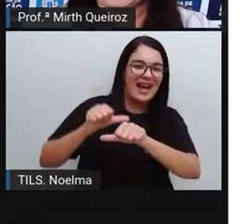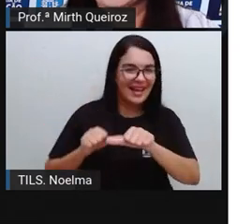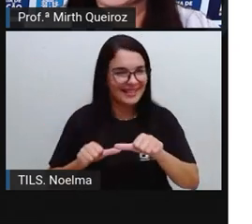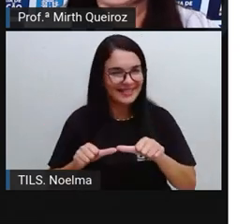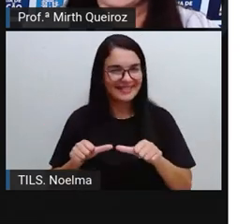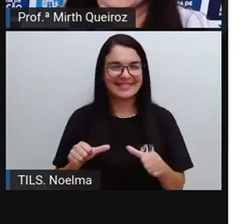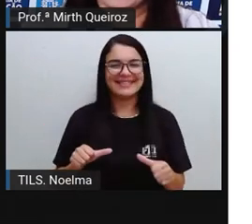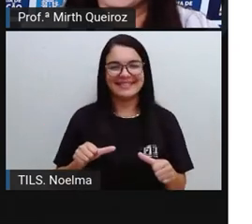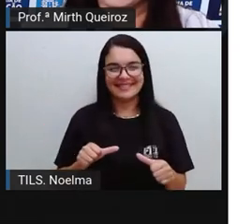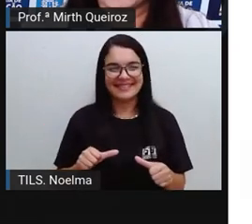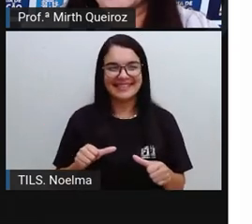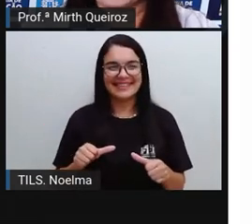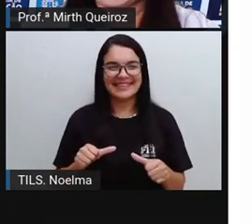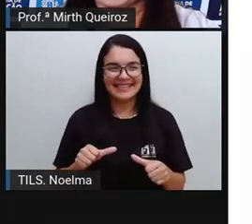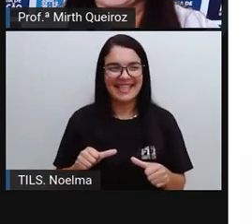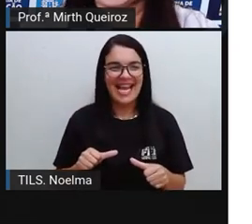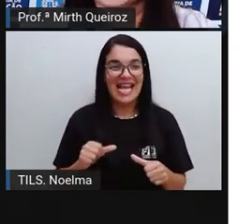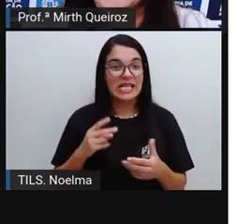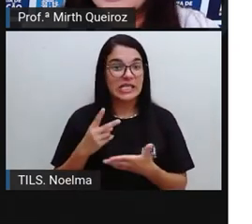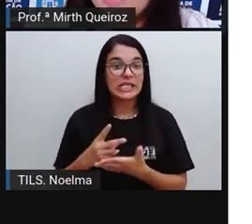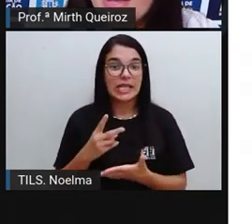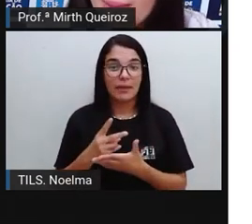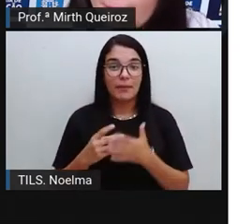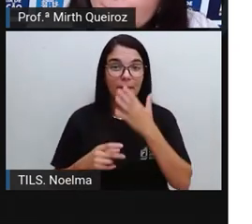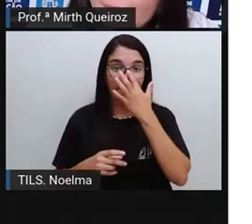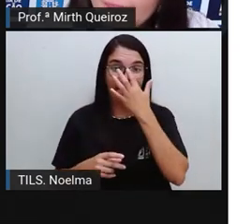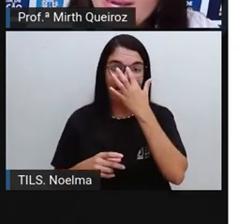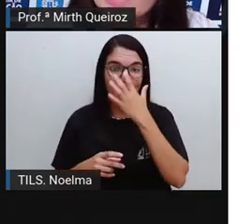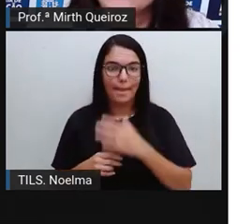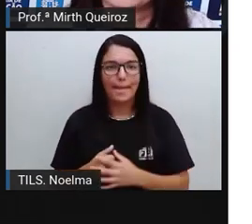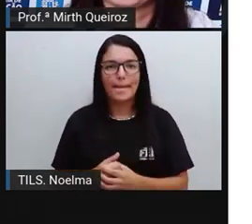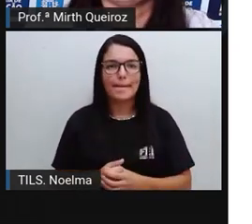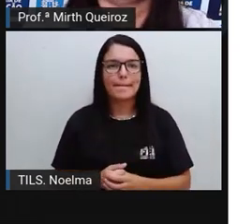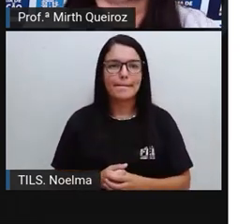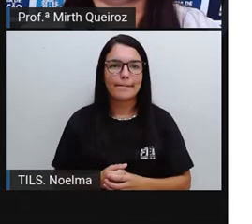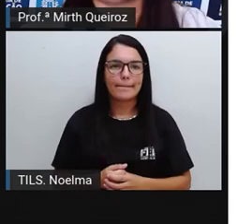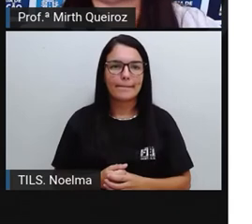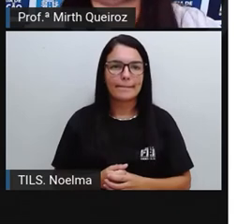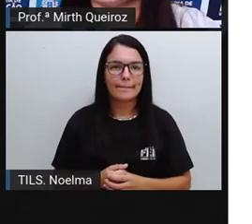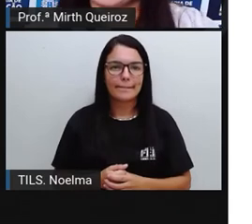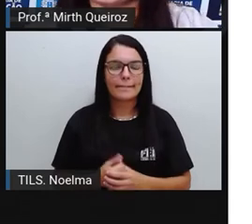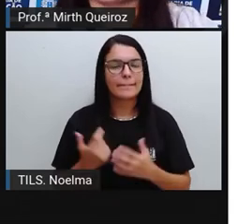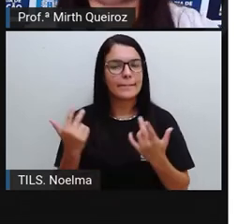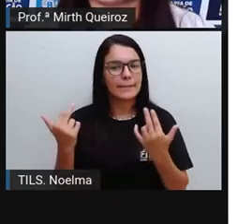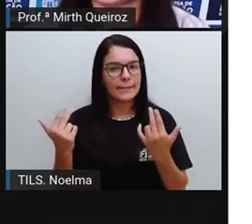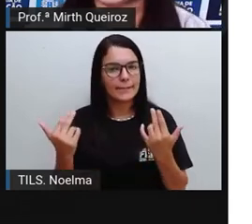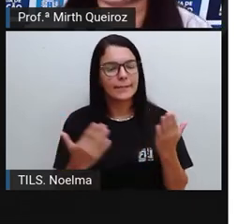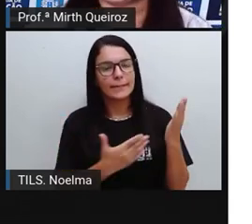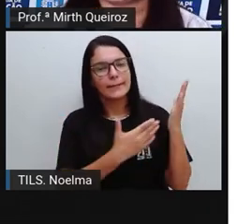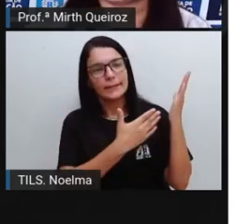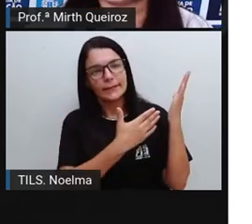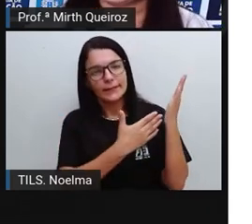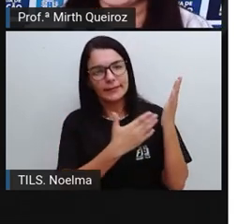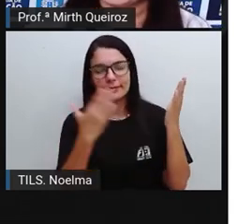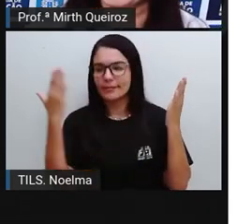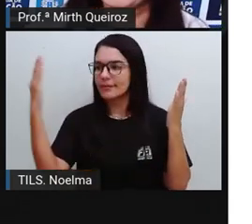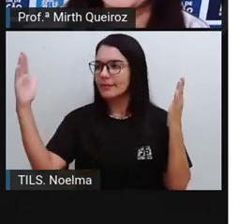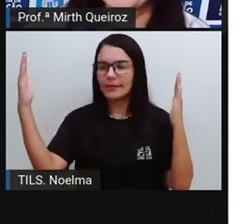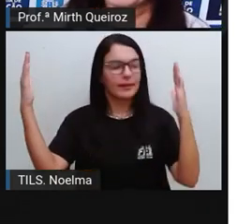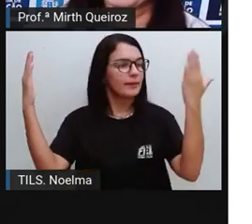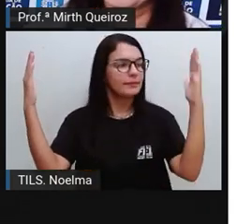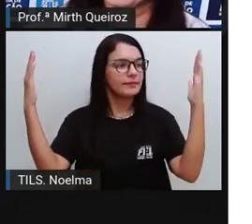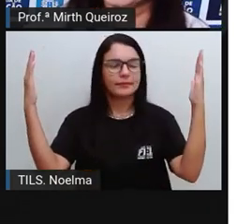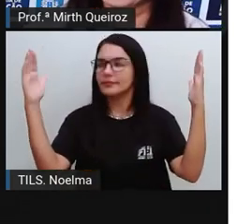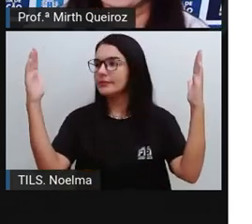da base do copo que está ali em cima para a parte superior. Da mesma forma, gente vai fazer a simetria dessa forma.